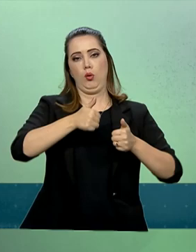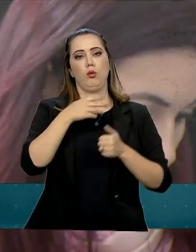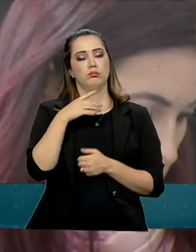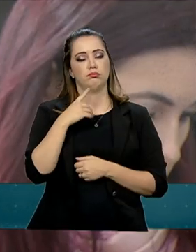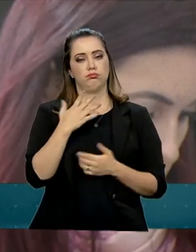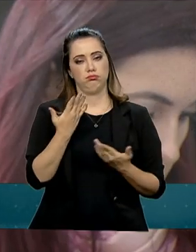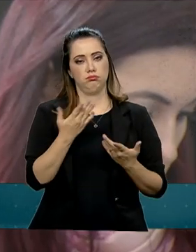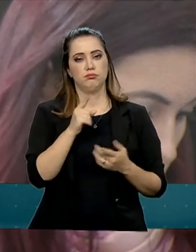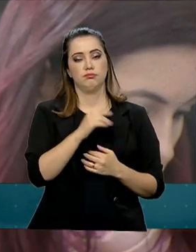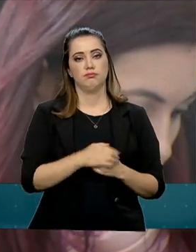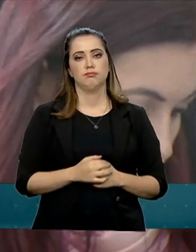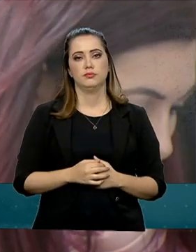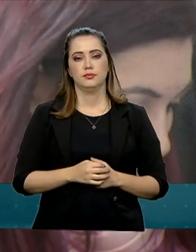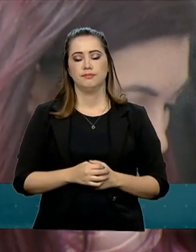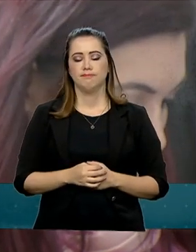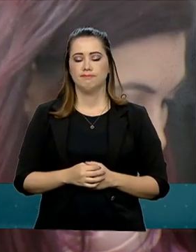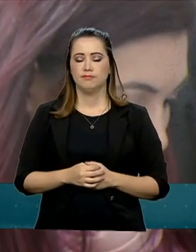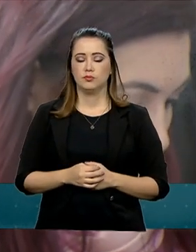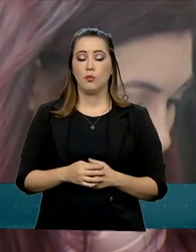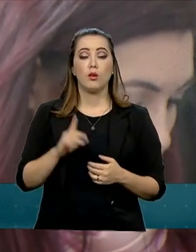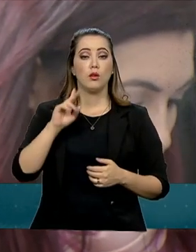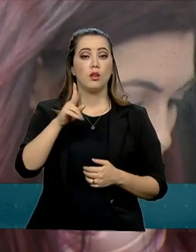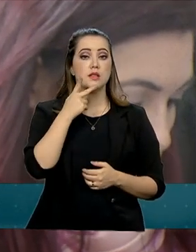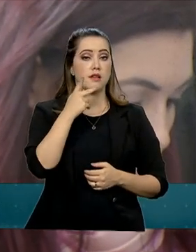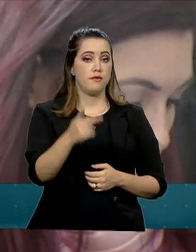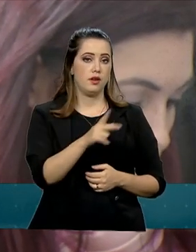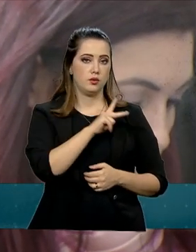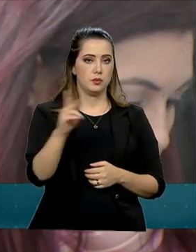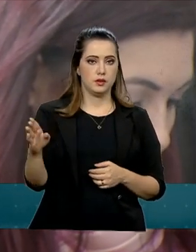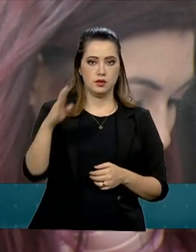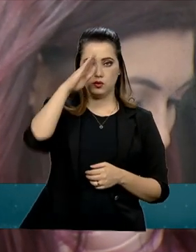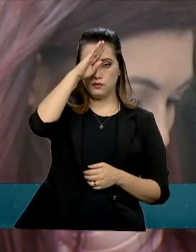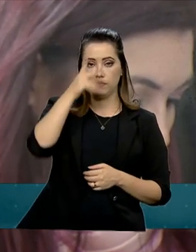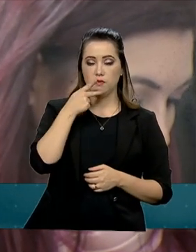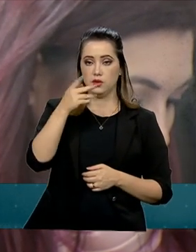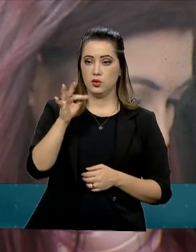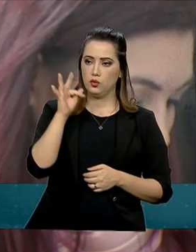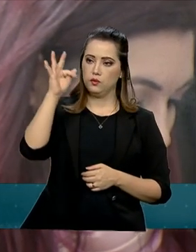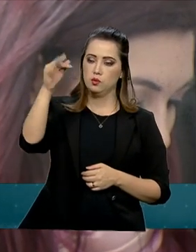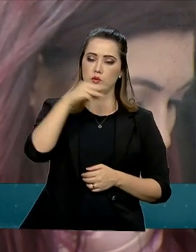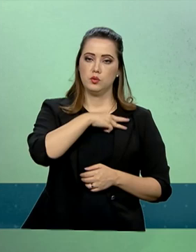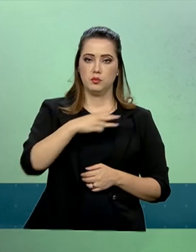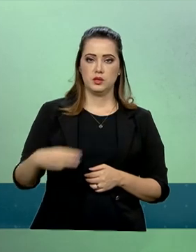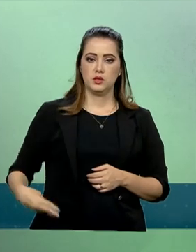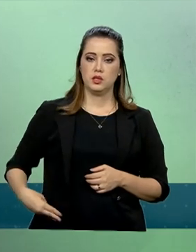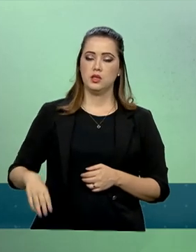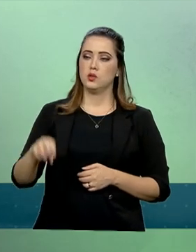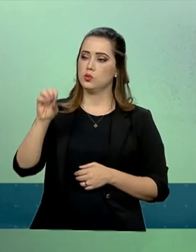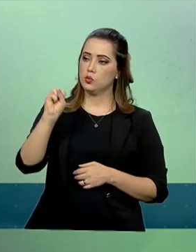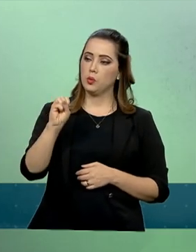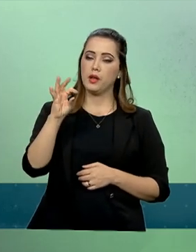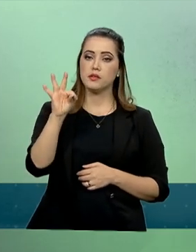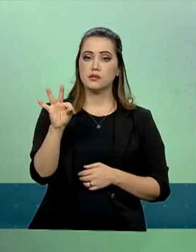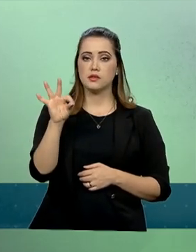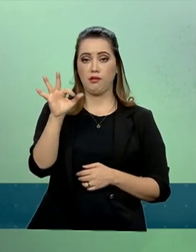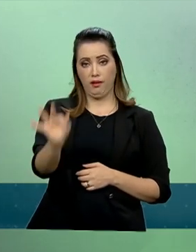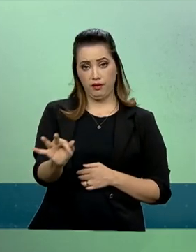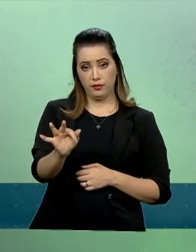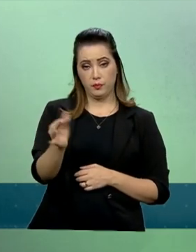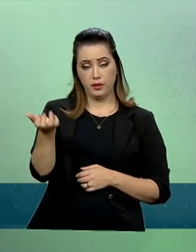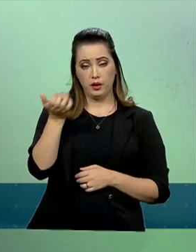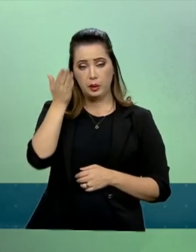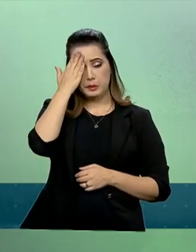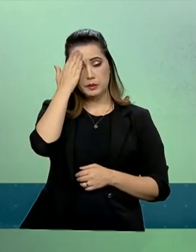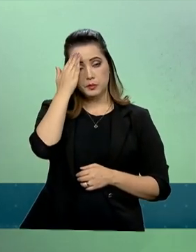Sobre essa afirmação que ele fez a respeito do futuro ministro do Supremo, queria saber o seguinte,